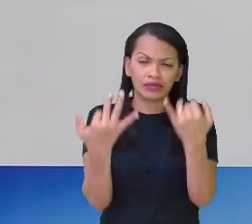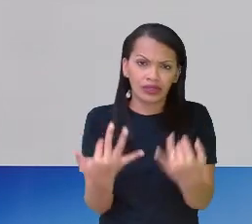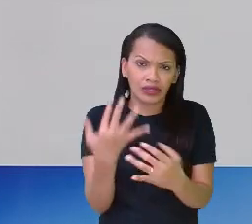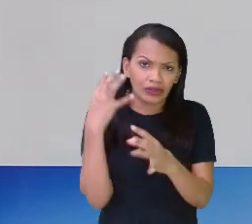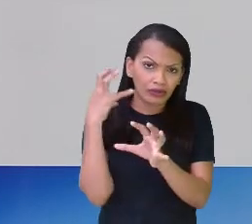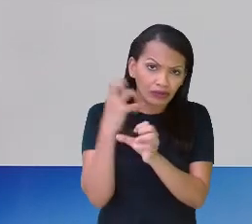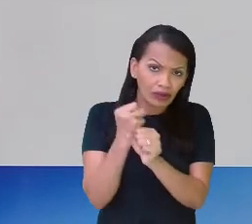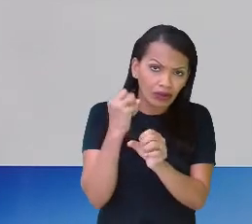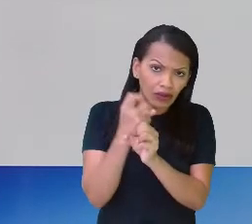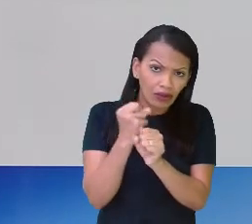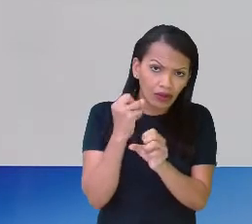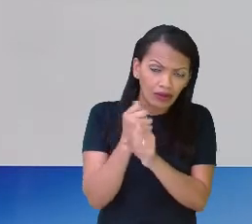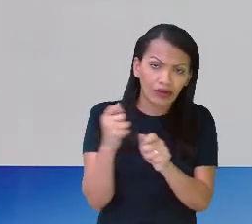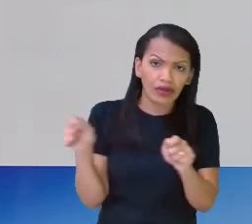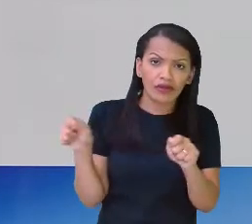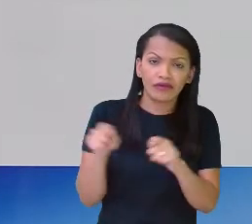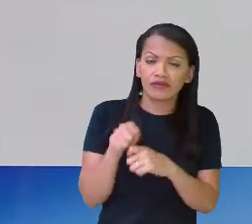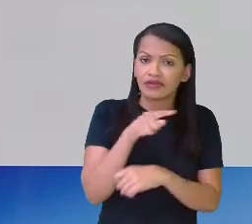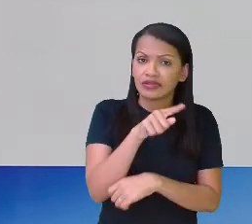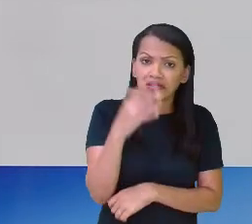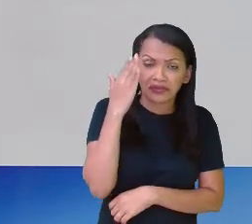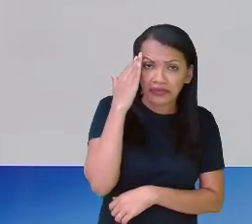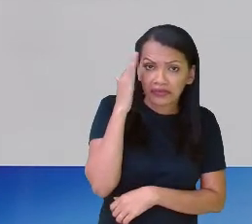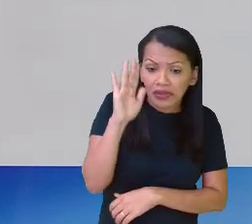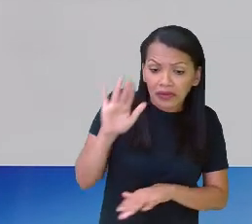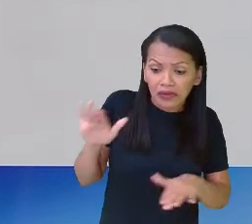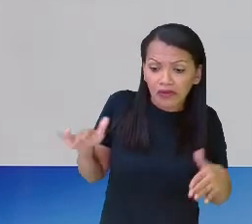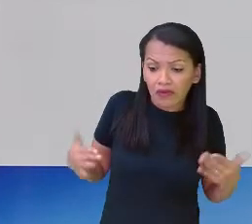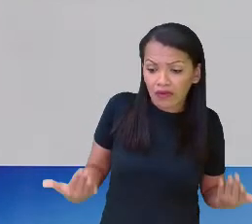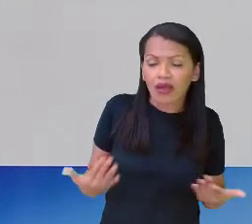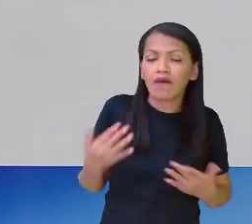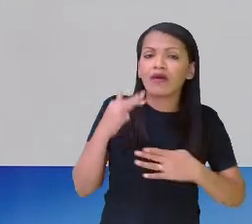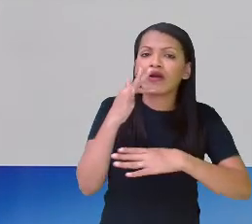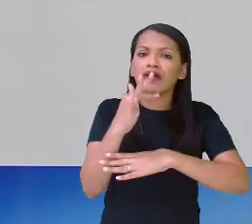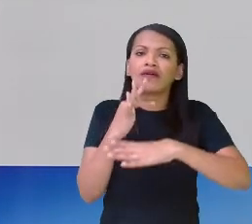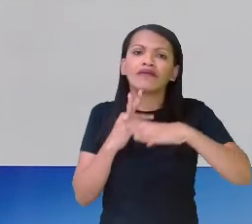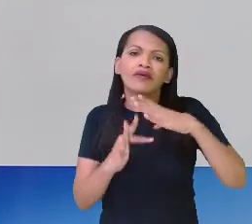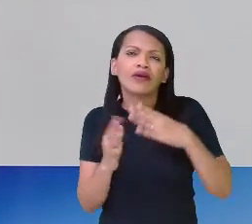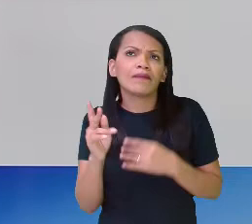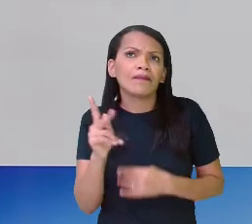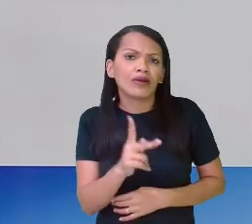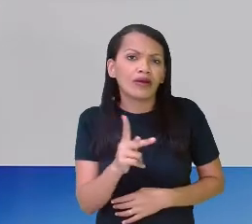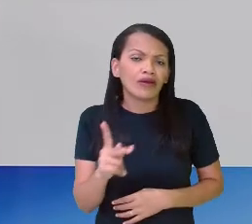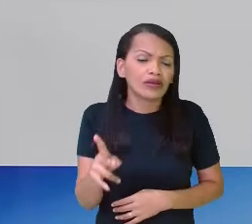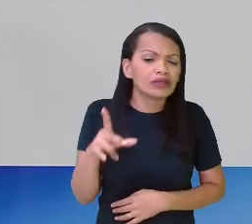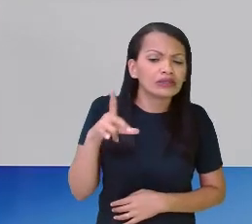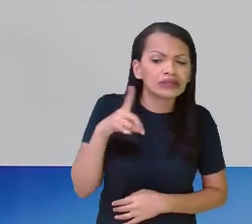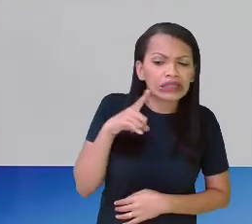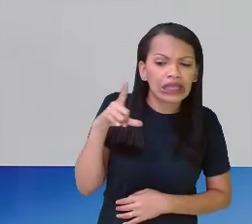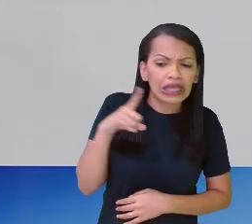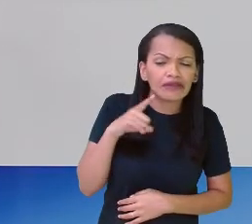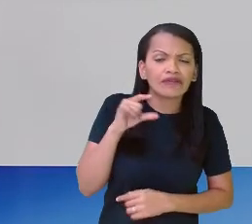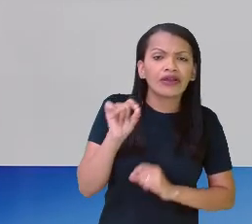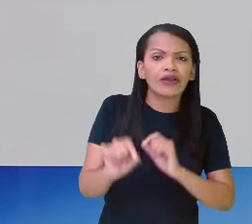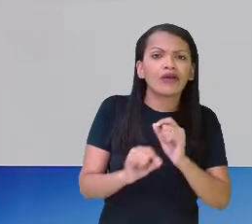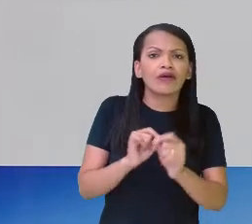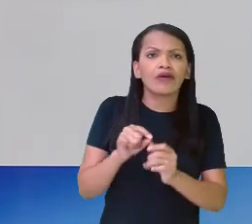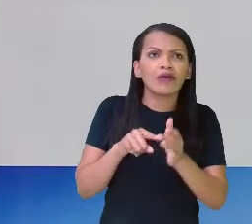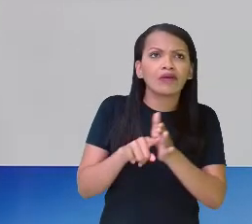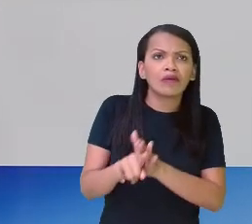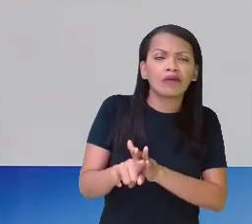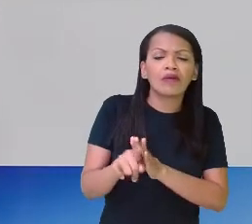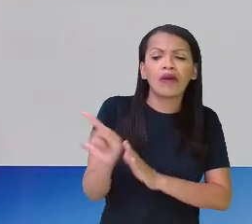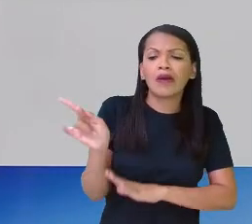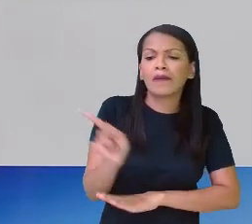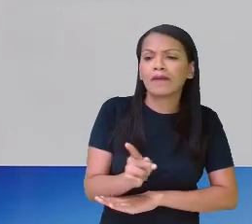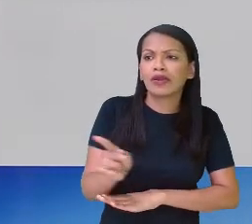cálculo feito se você não souber qual é a fração equivalente. Professora, teve uma questão de prova externa